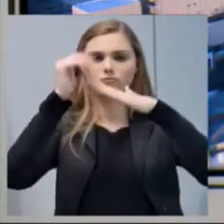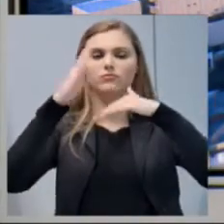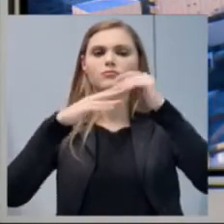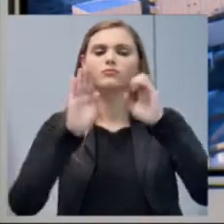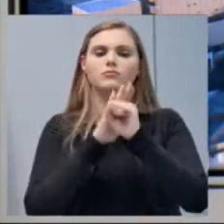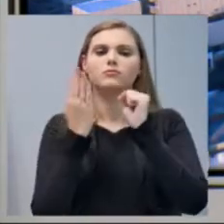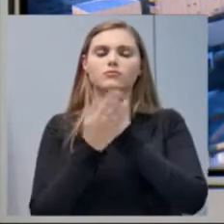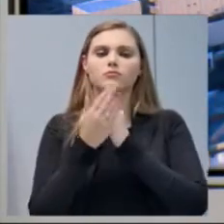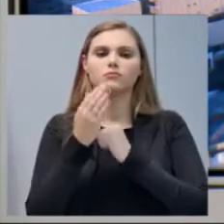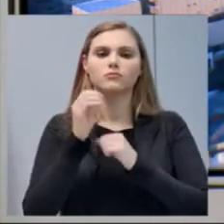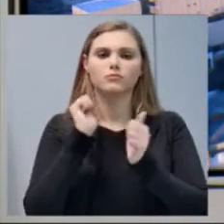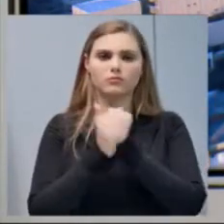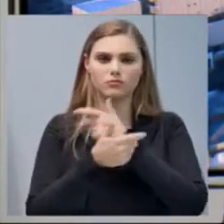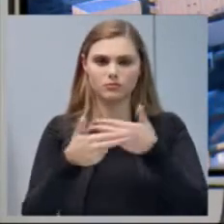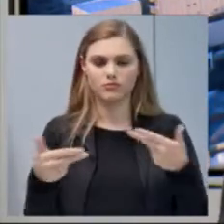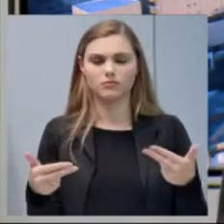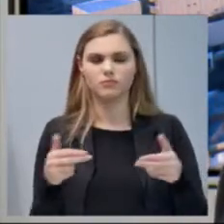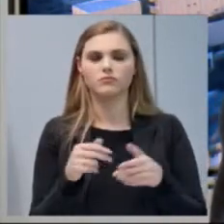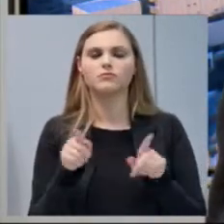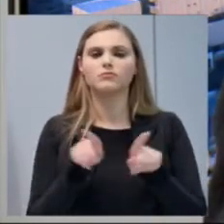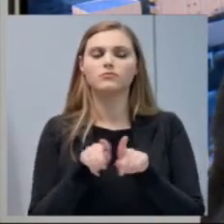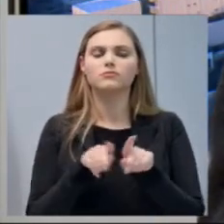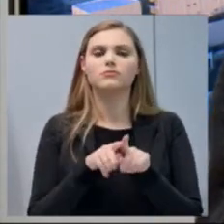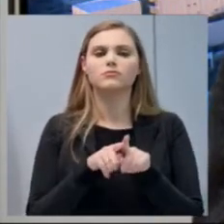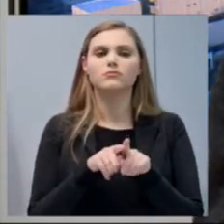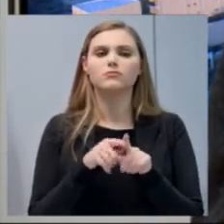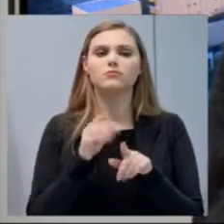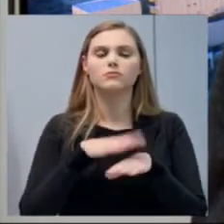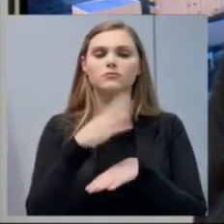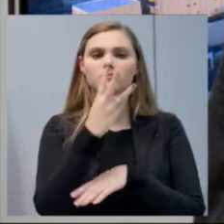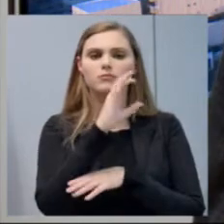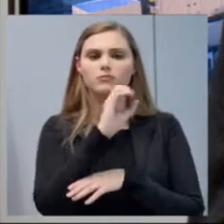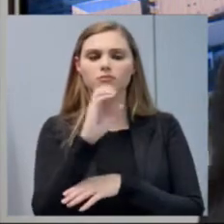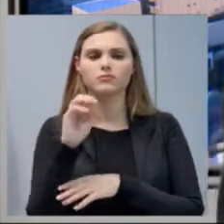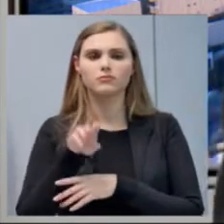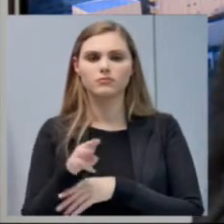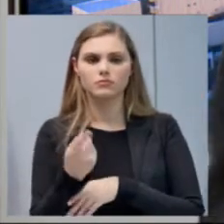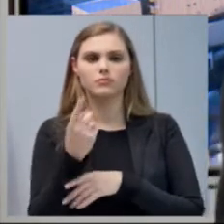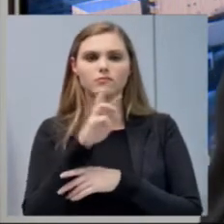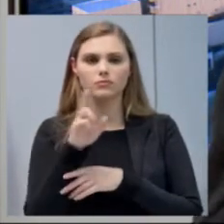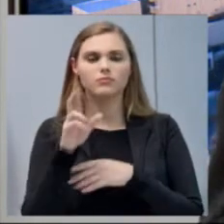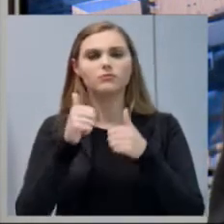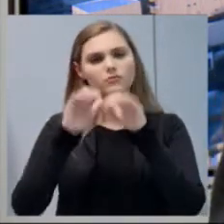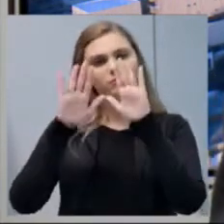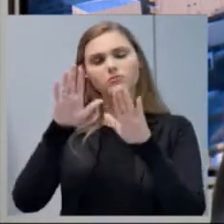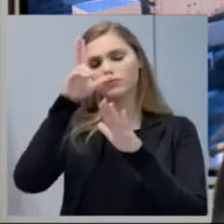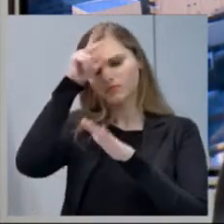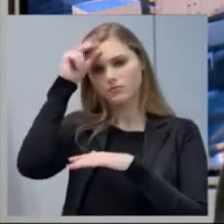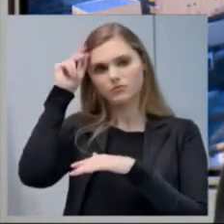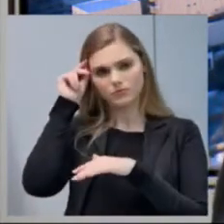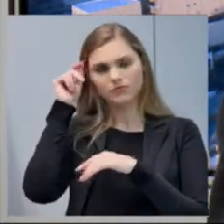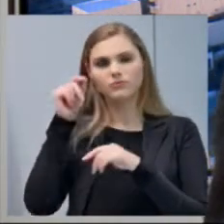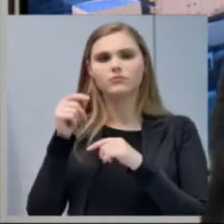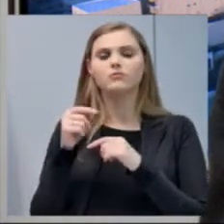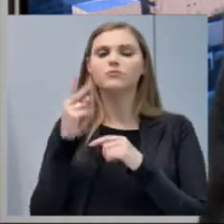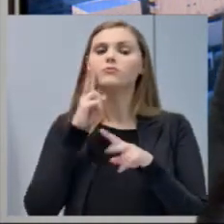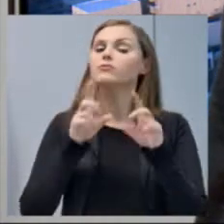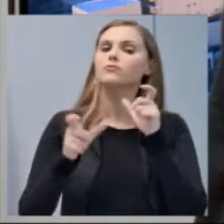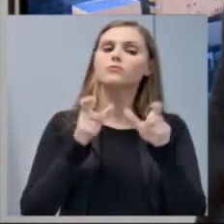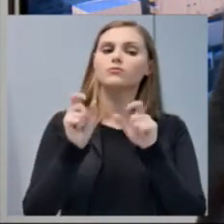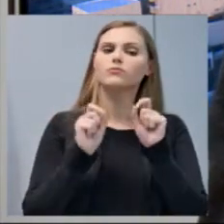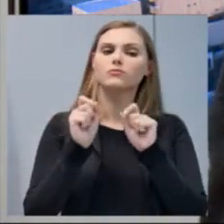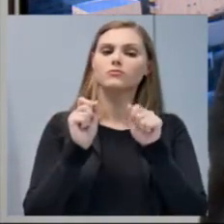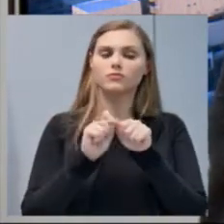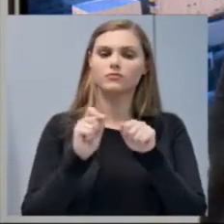uma emenda de R$ 300 mil, que também já está empenhada, inclusive, na Prefeitura e que, vamos ver o recurso que vai ser dado, mas dentro do